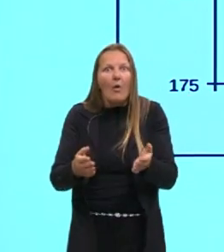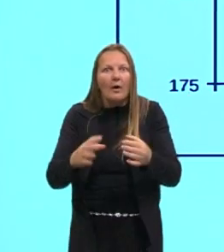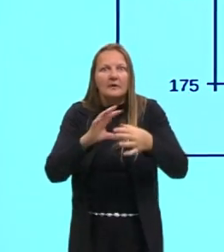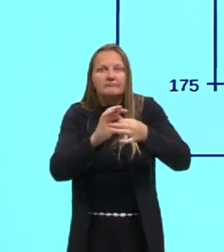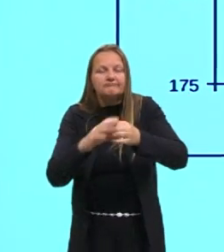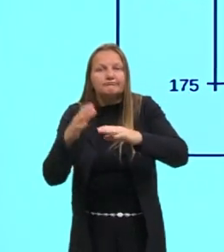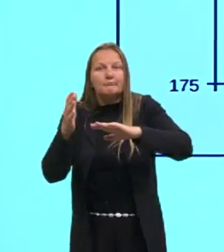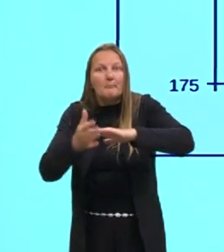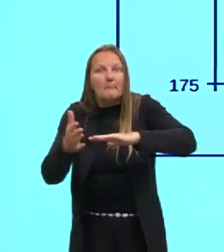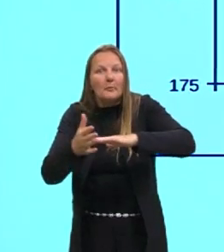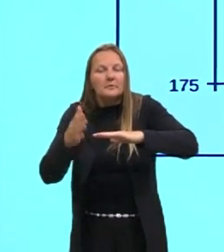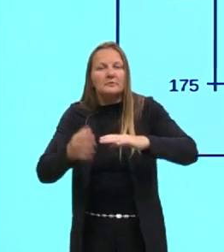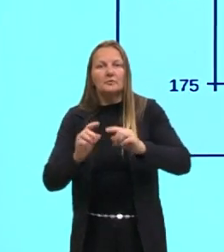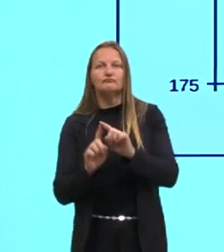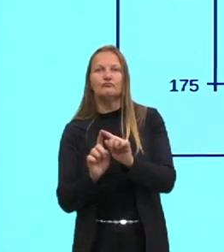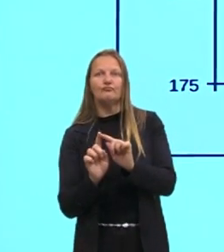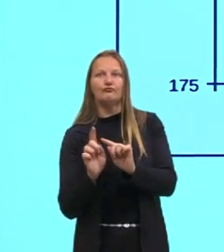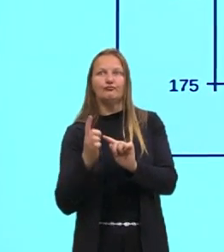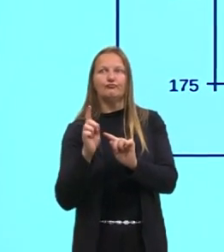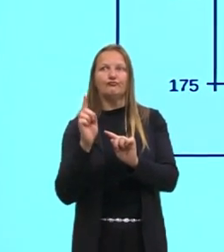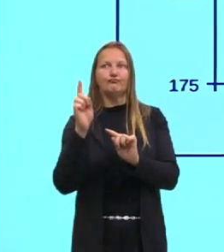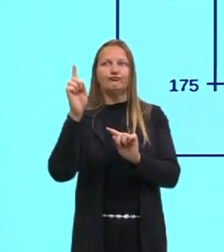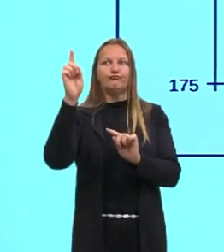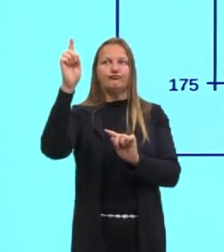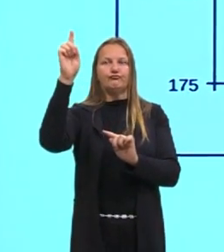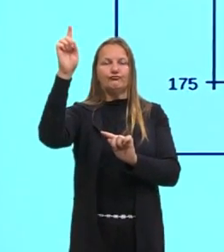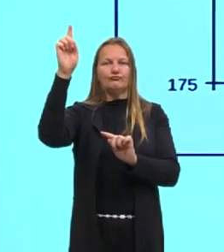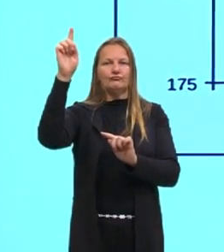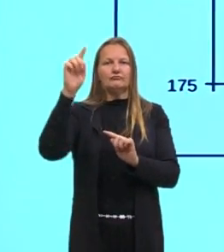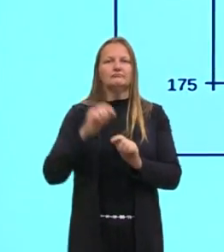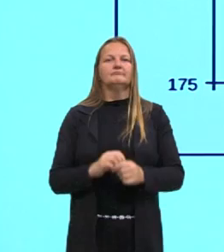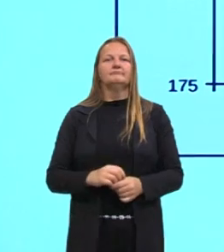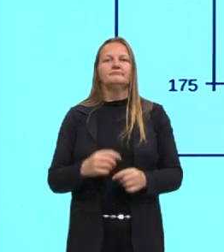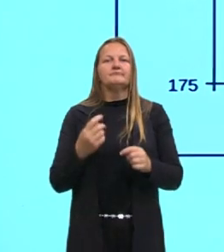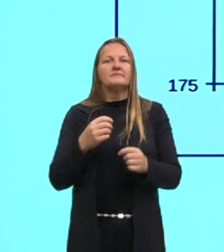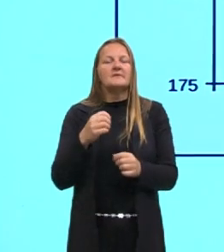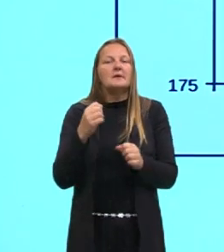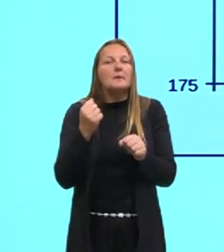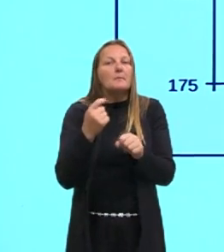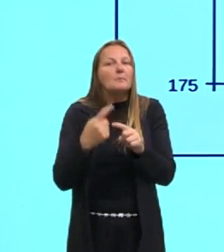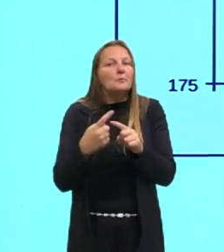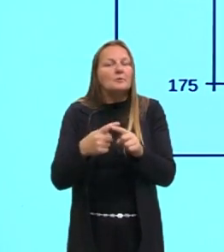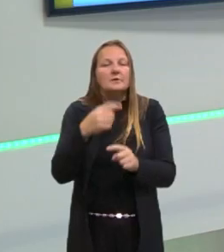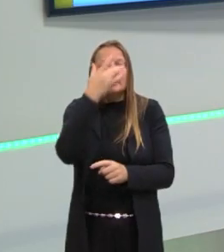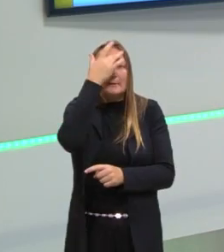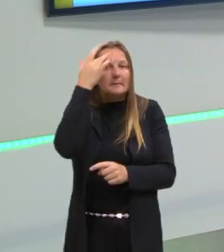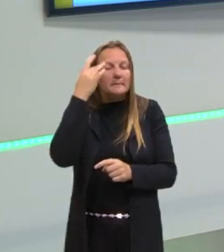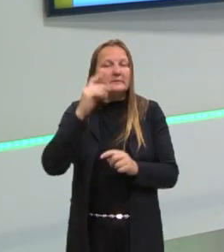atuais como cresceu, cresceu muito através das atividades humanas.